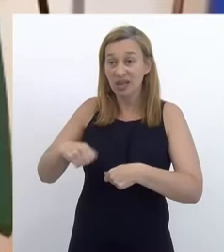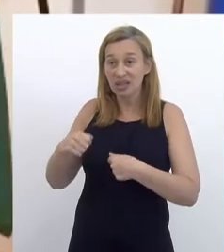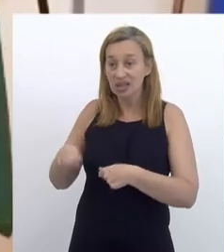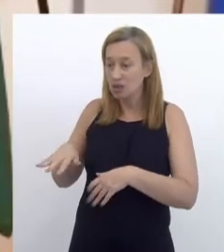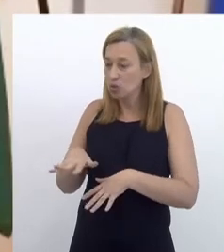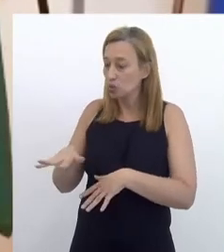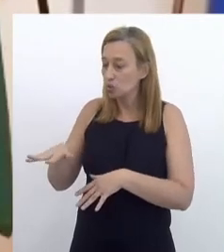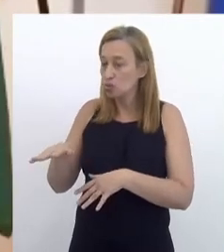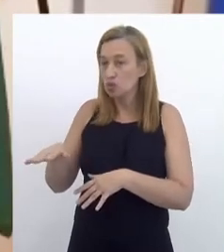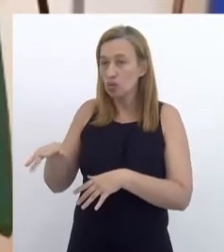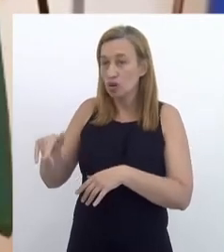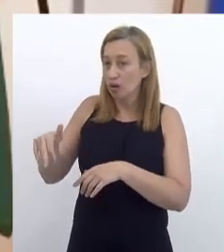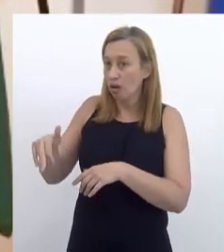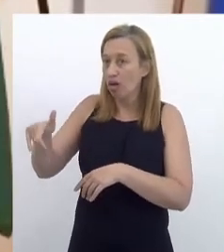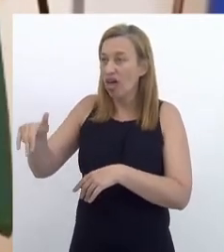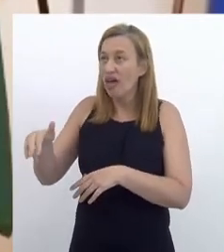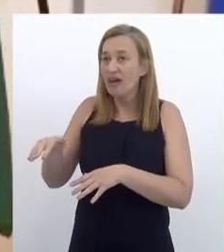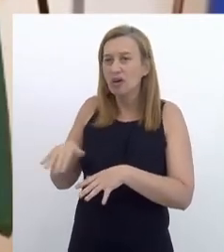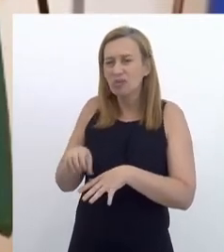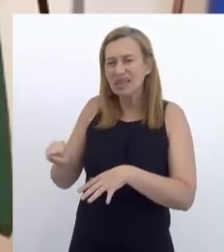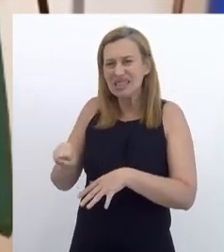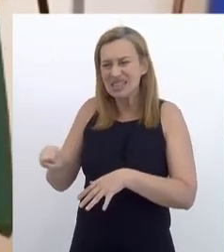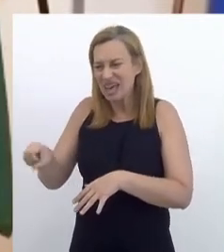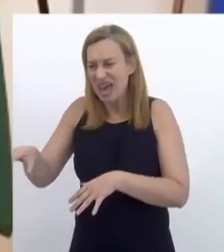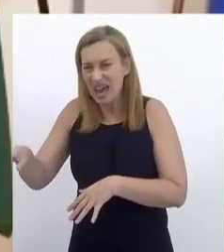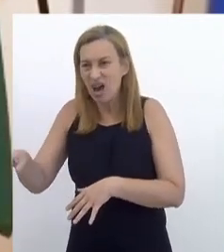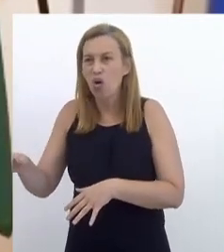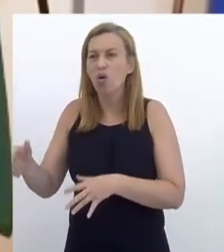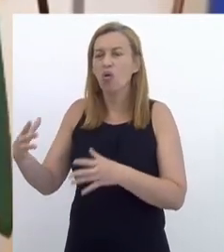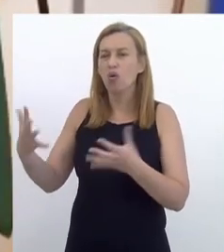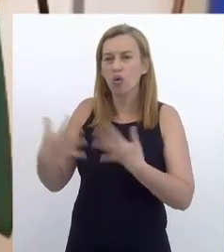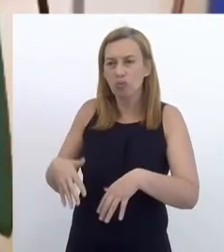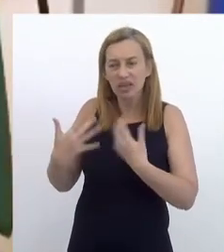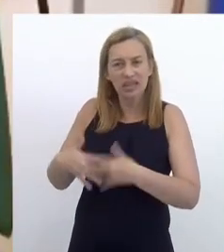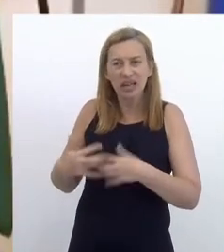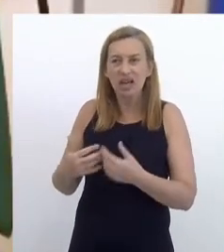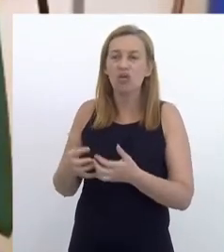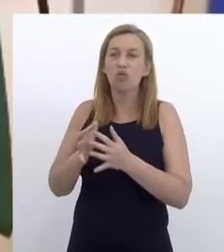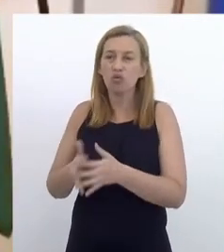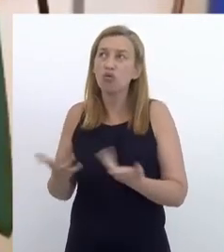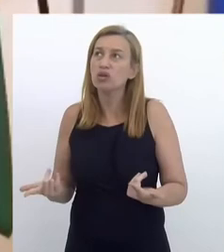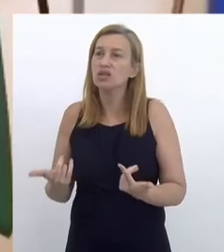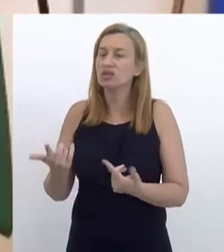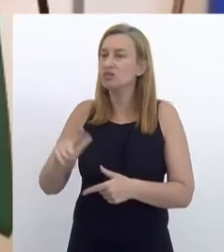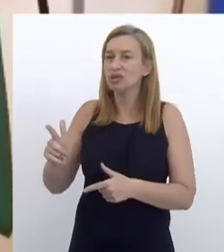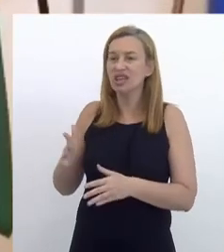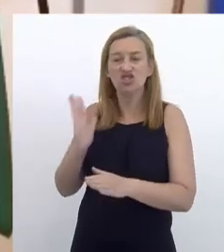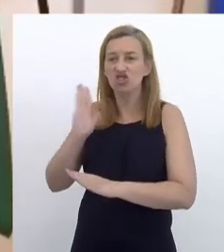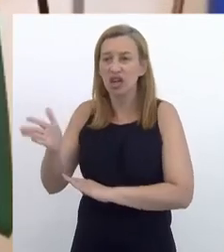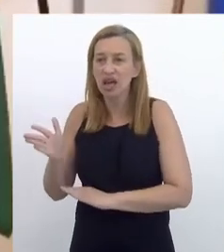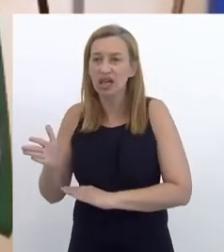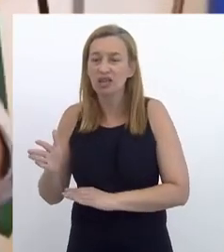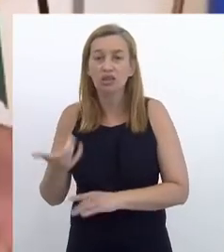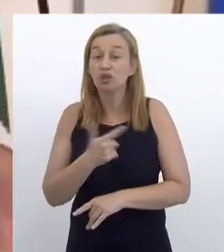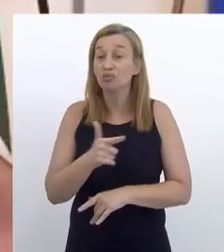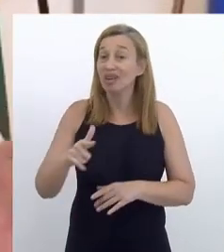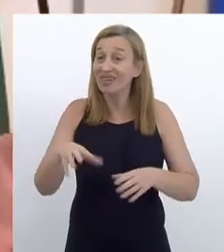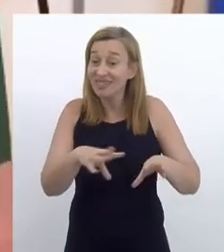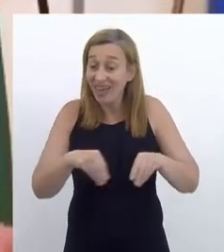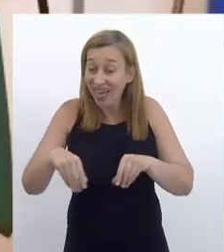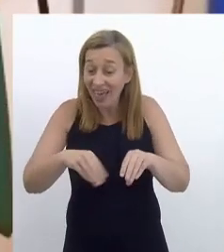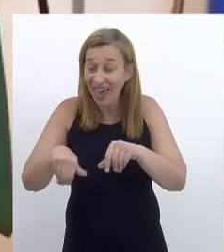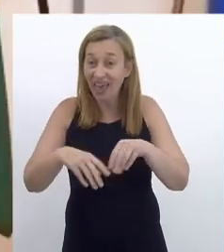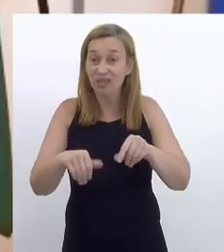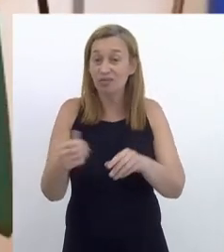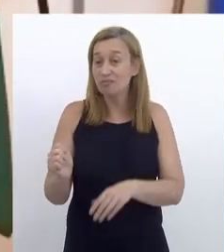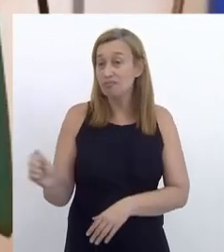que subir aquela serra extremamente complicada, você não tem naquela região direto siderúrgicas, você não tem terrenos